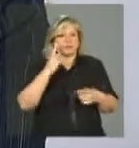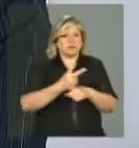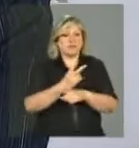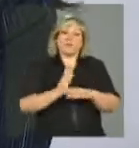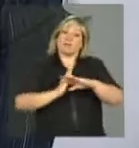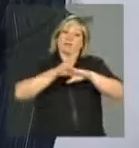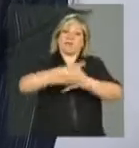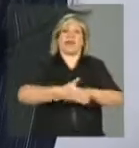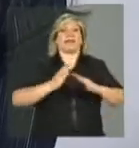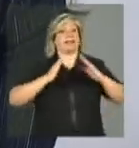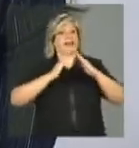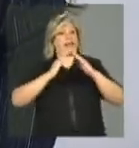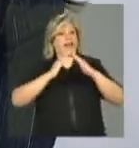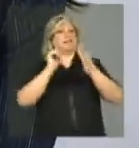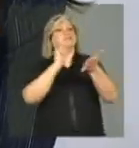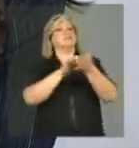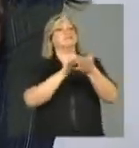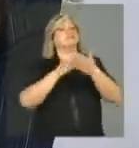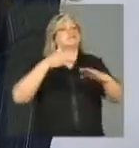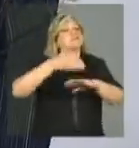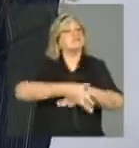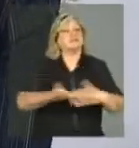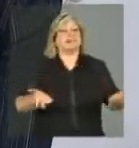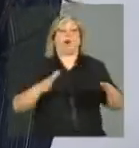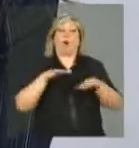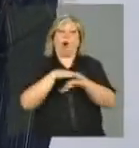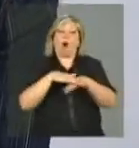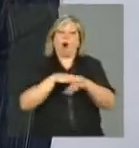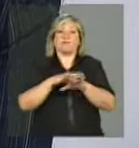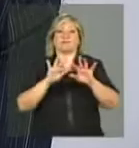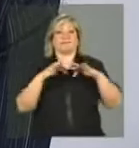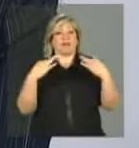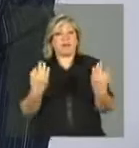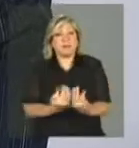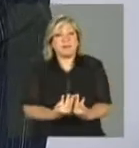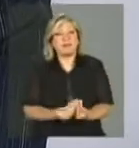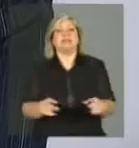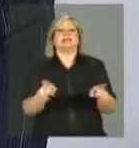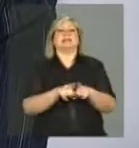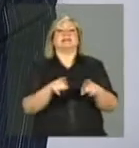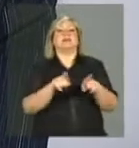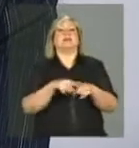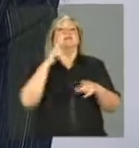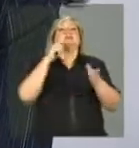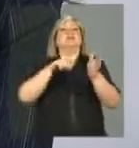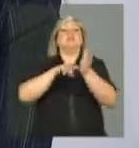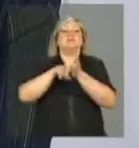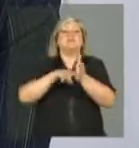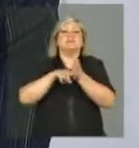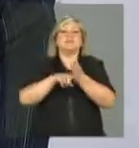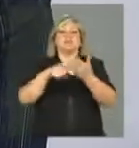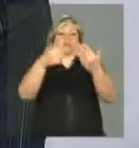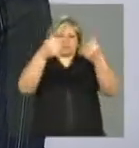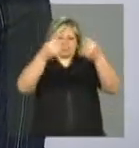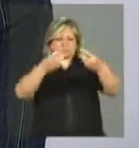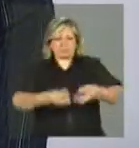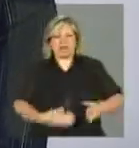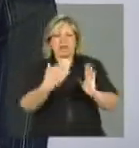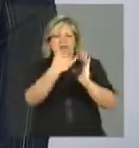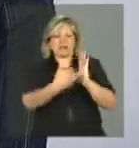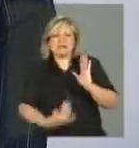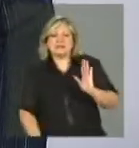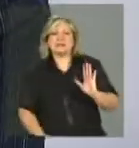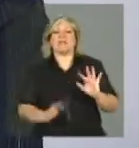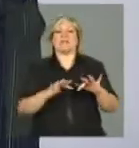domiciliar, você pode conversar, disponibilizar listas nas outras unidades públicas disponíveis, utilizar rádios comunitárias.